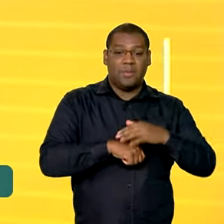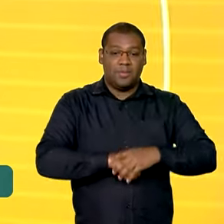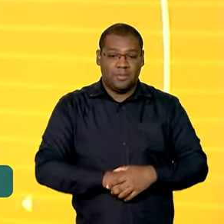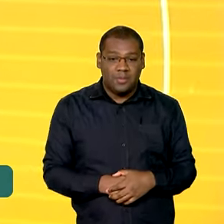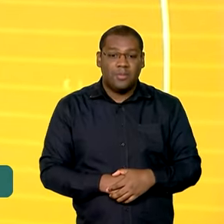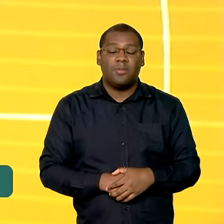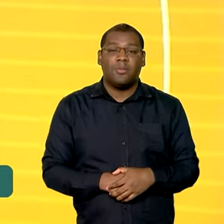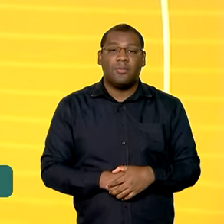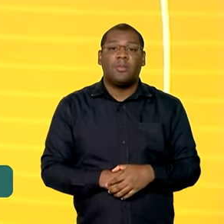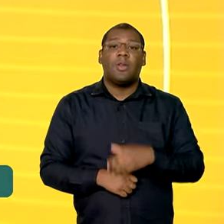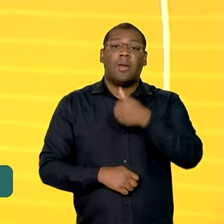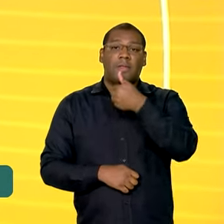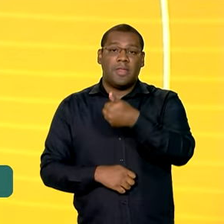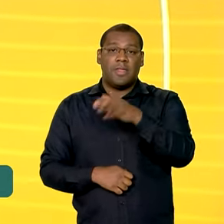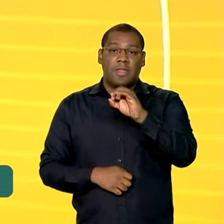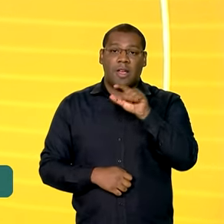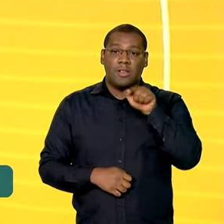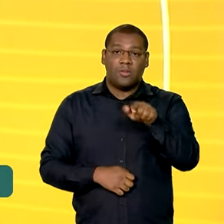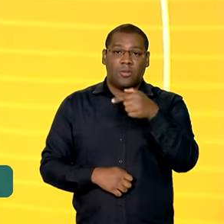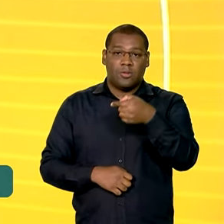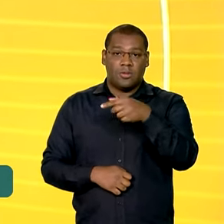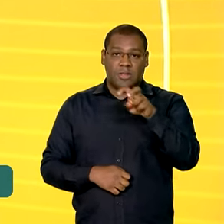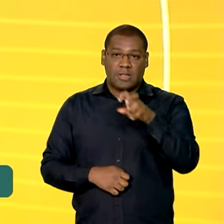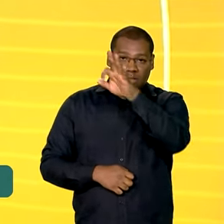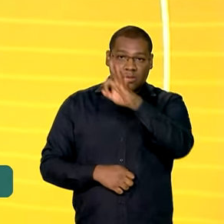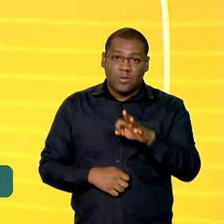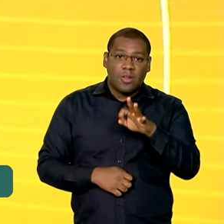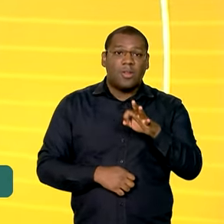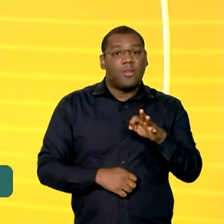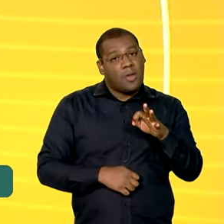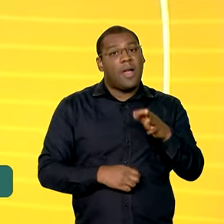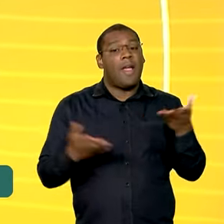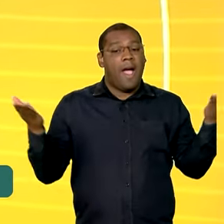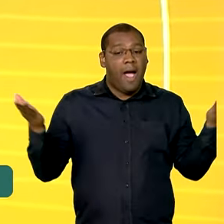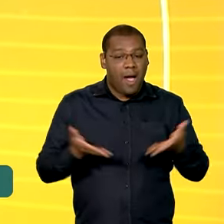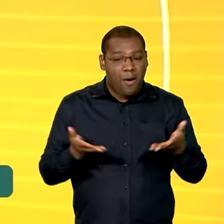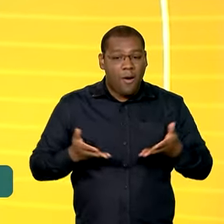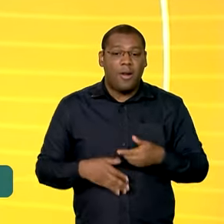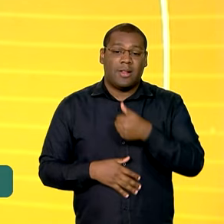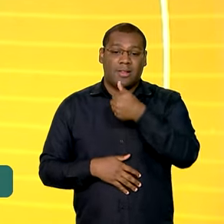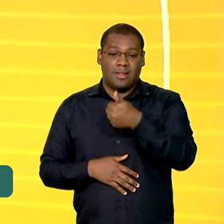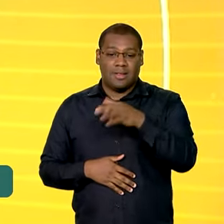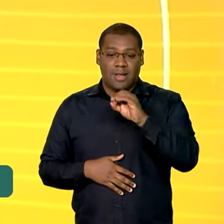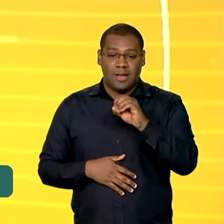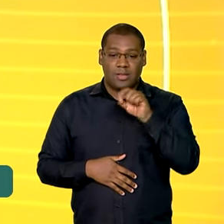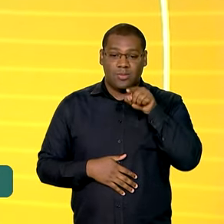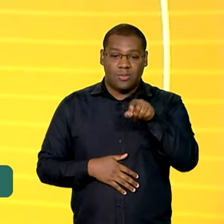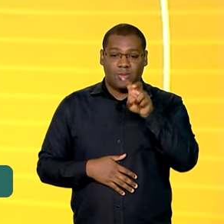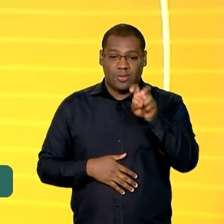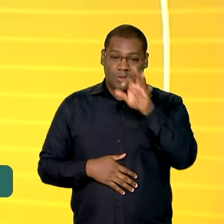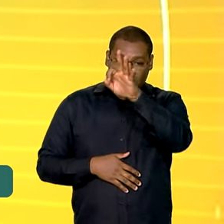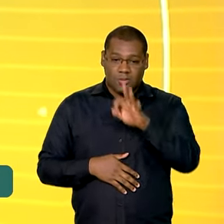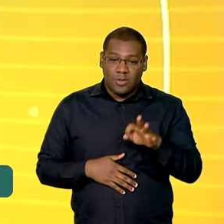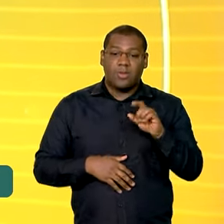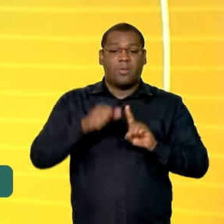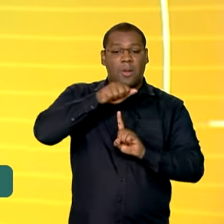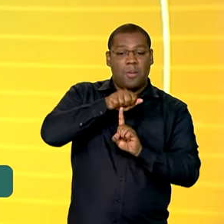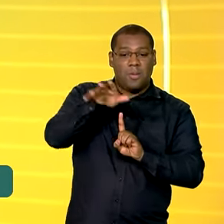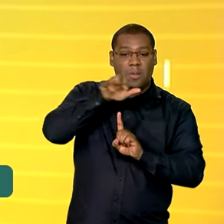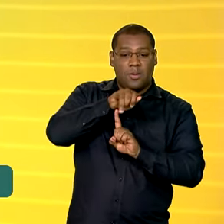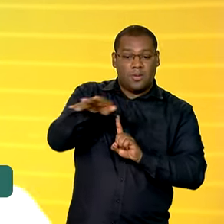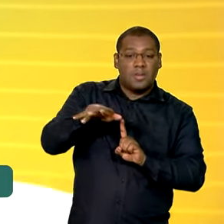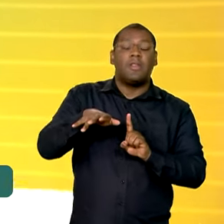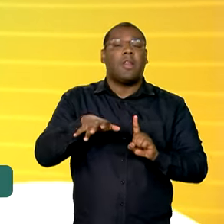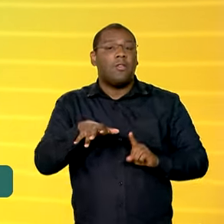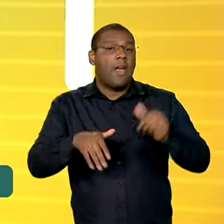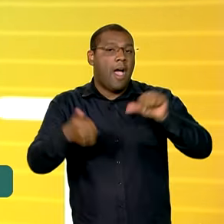O índice passou de 10,75% para 10,5% ao ano. O Banco Central levou em conta um conjunto de